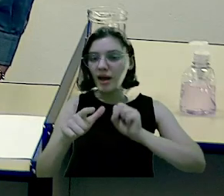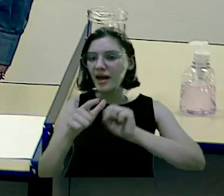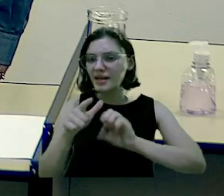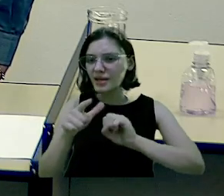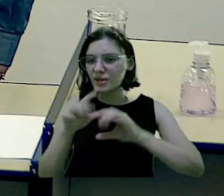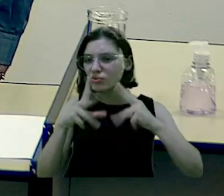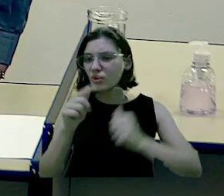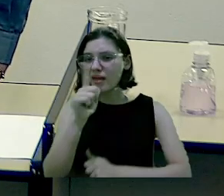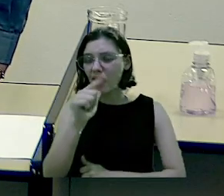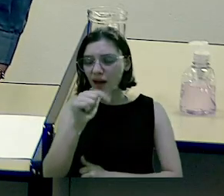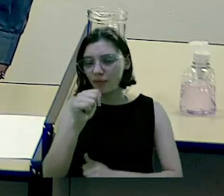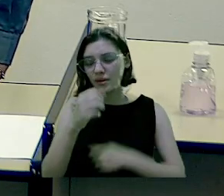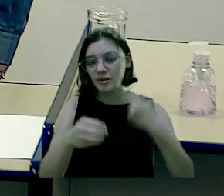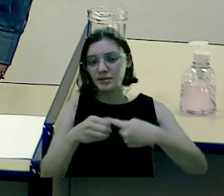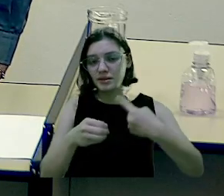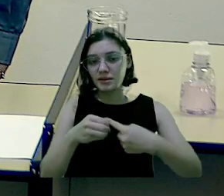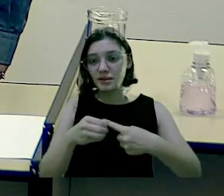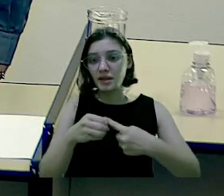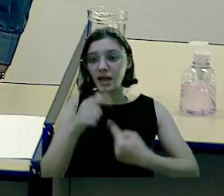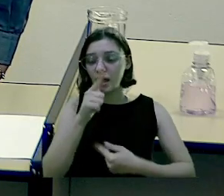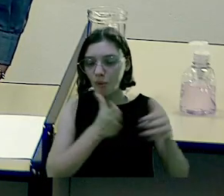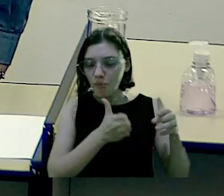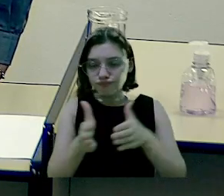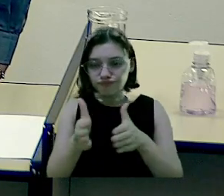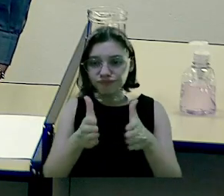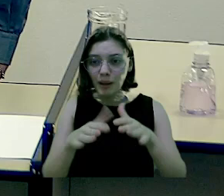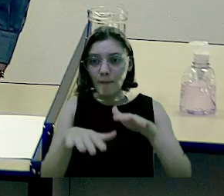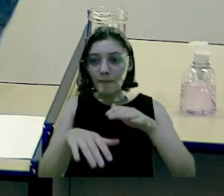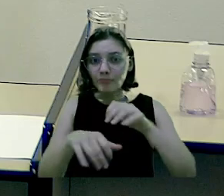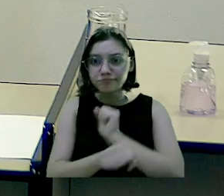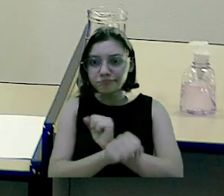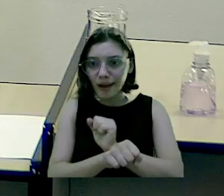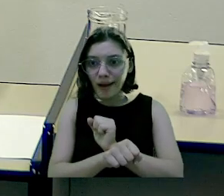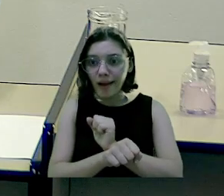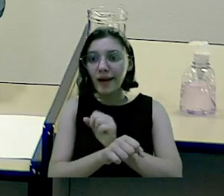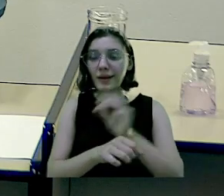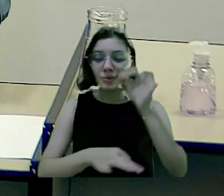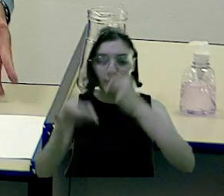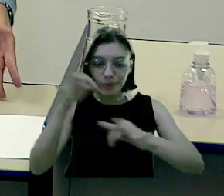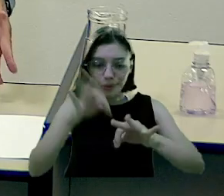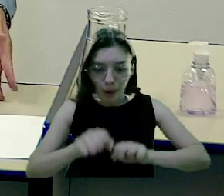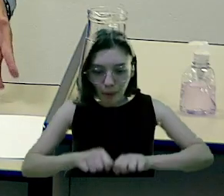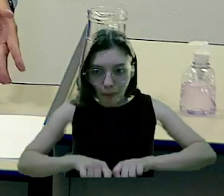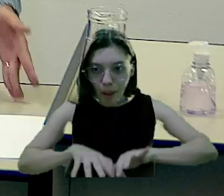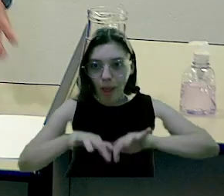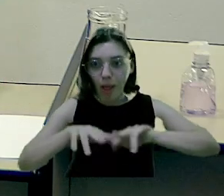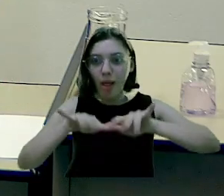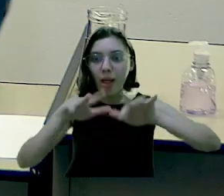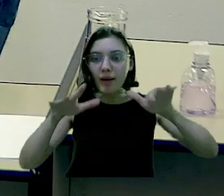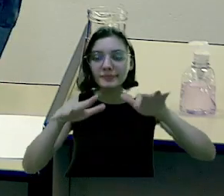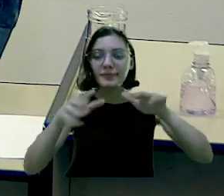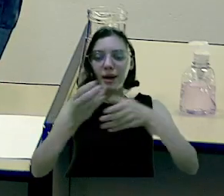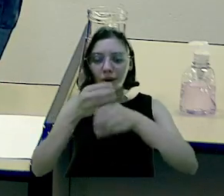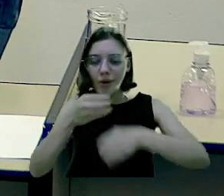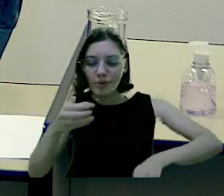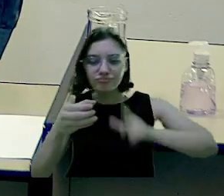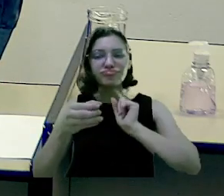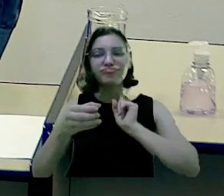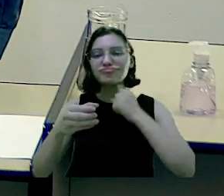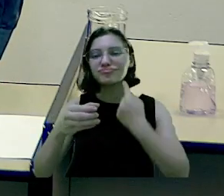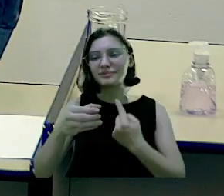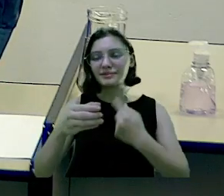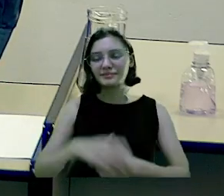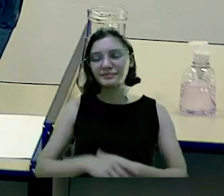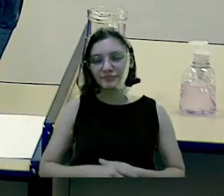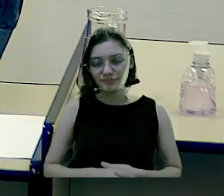é a saída de toda a galeria de água provial da cidade, e está correndo água, ou seja, os pernilongos estão formando essa água do esgoto ali. É aí que está